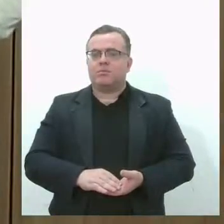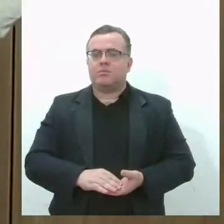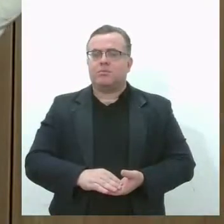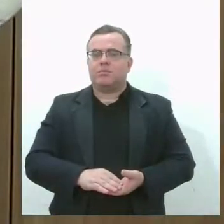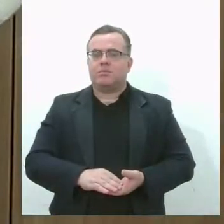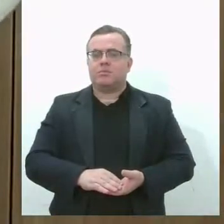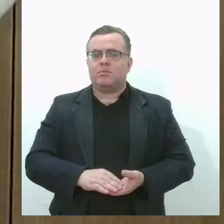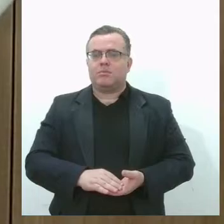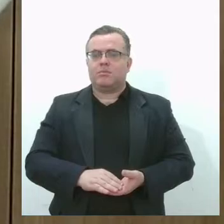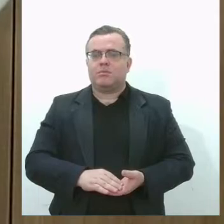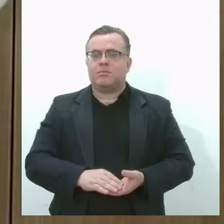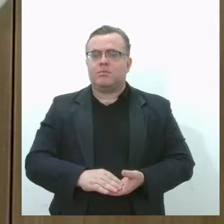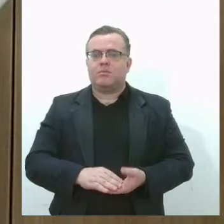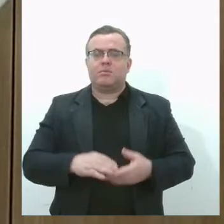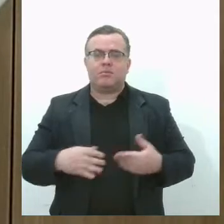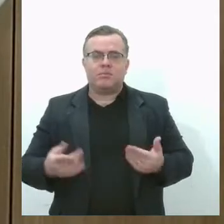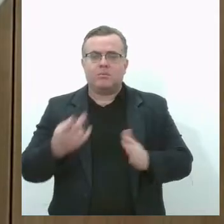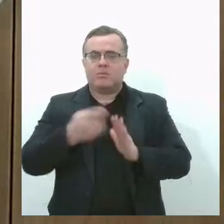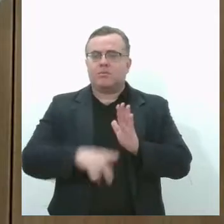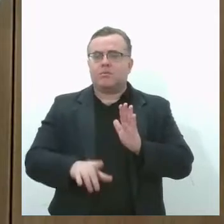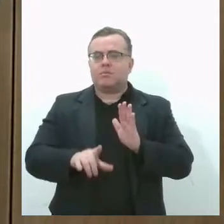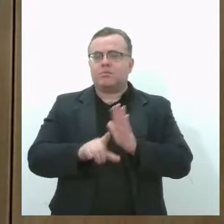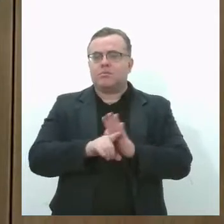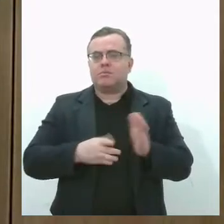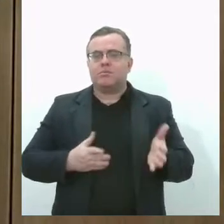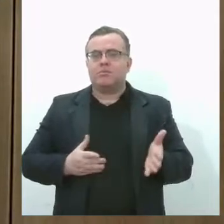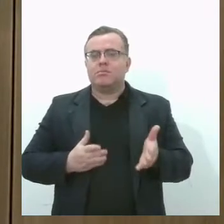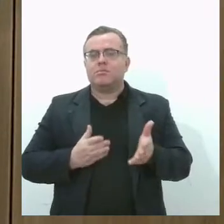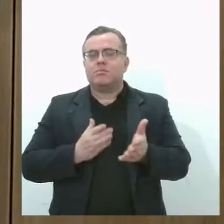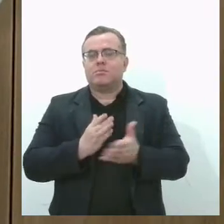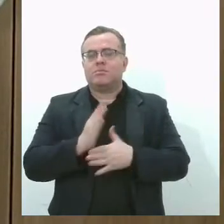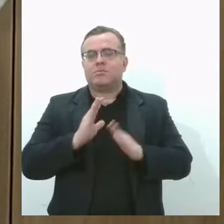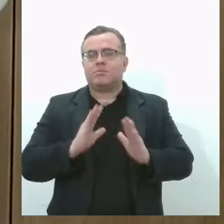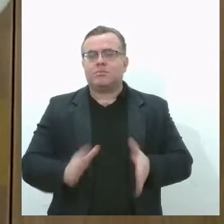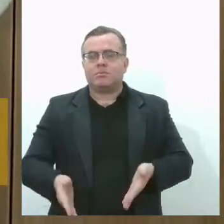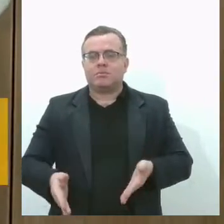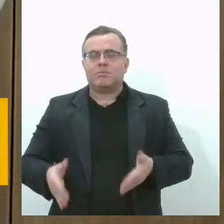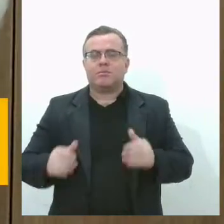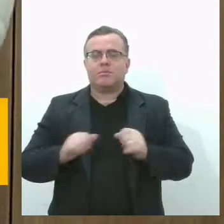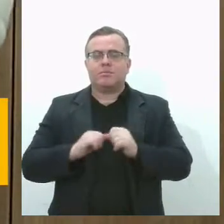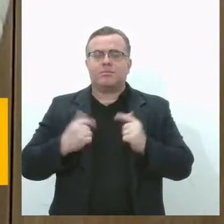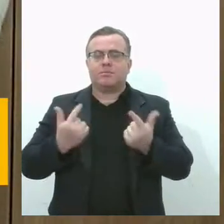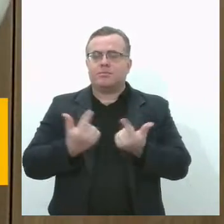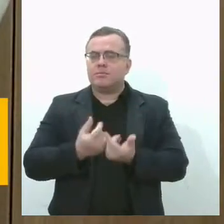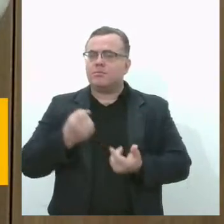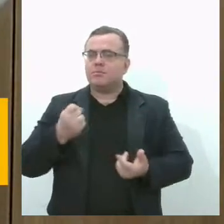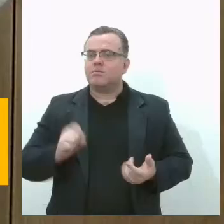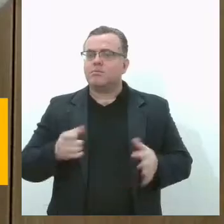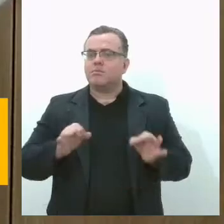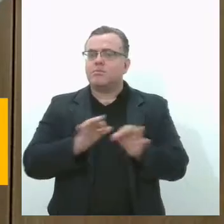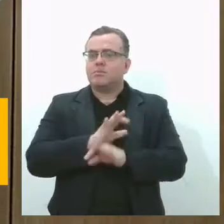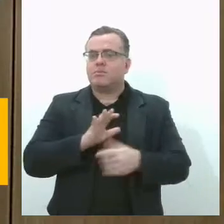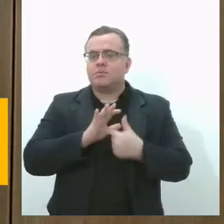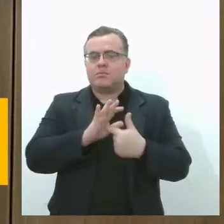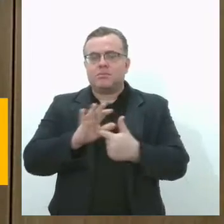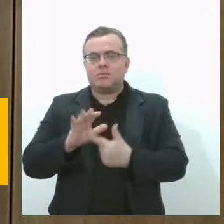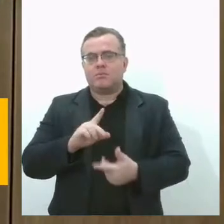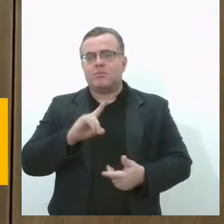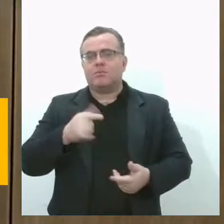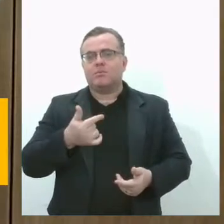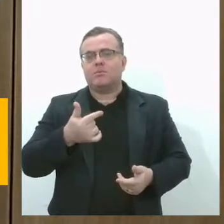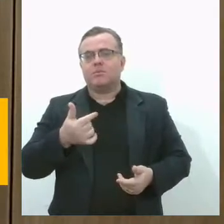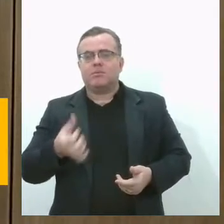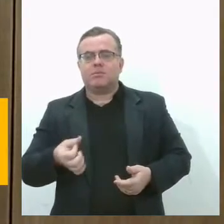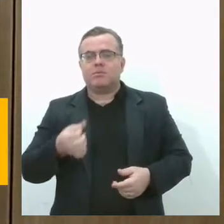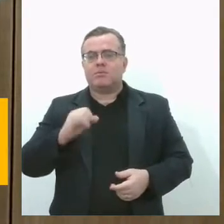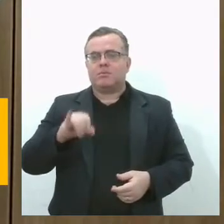Um projeto de lei aprovado em votação na Assembleia Legislativa de Sergipe instituiu o dia 26 de julho